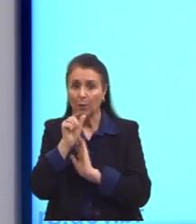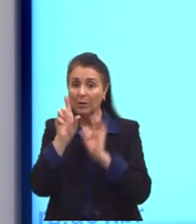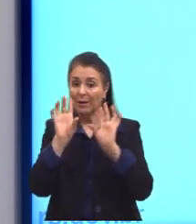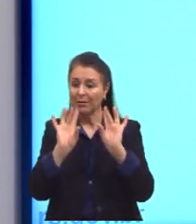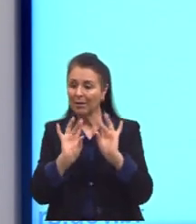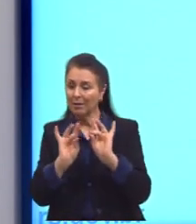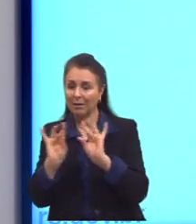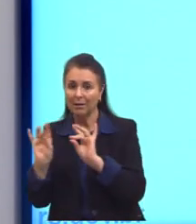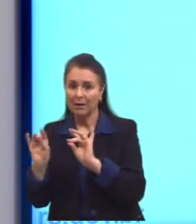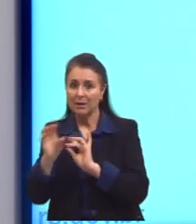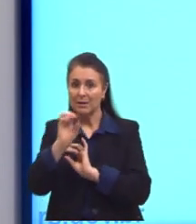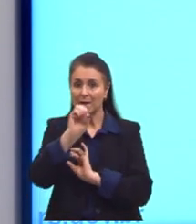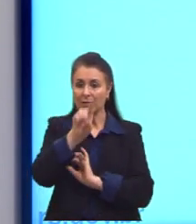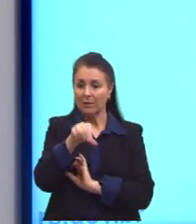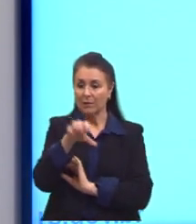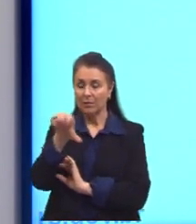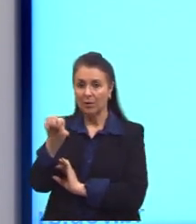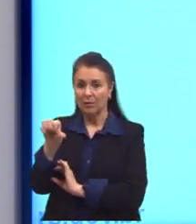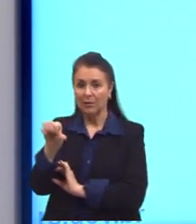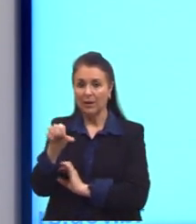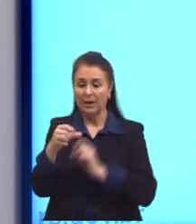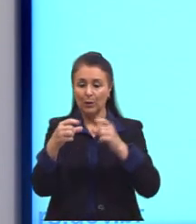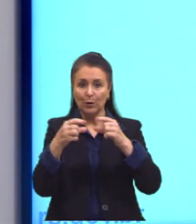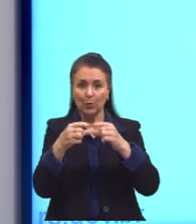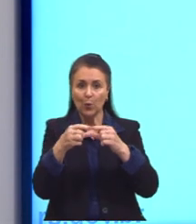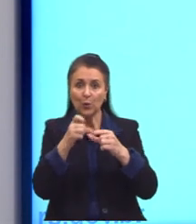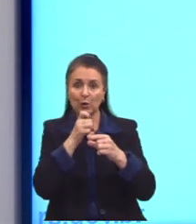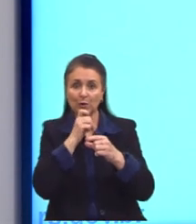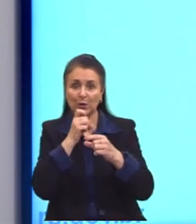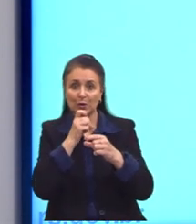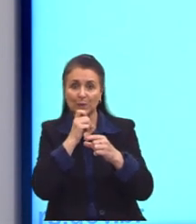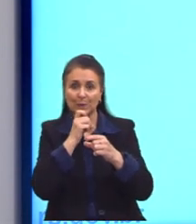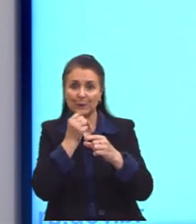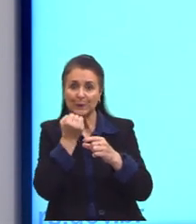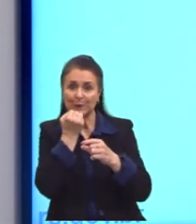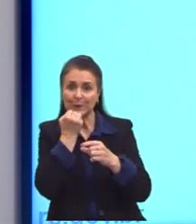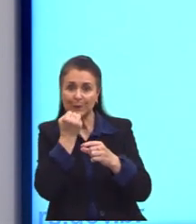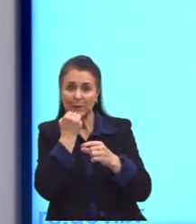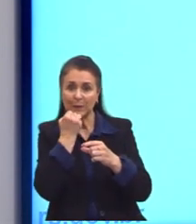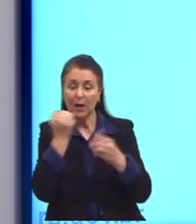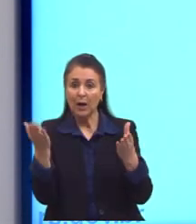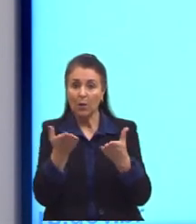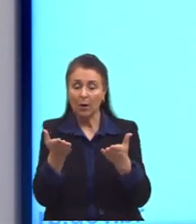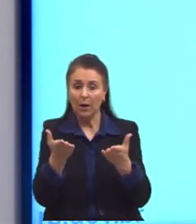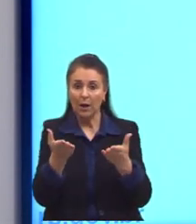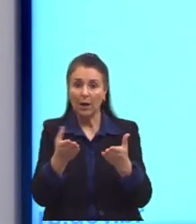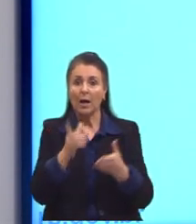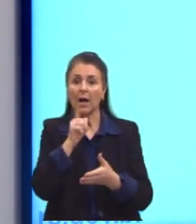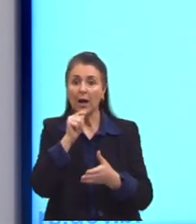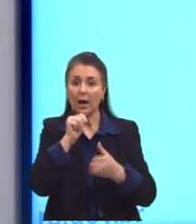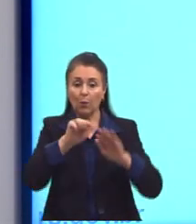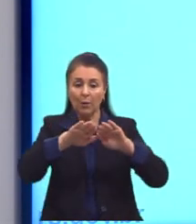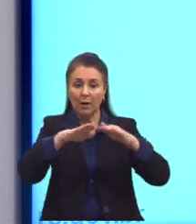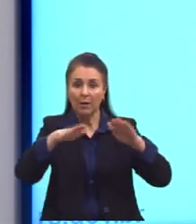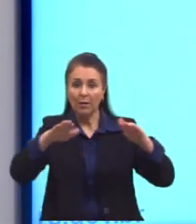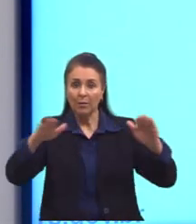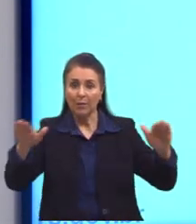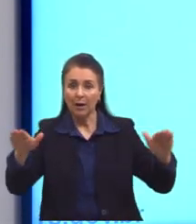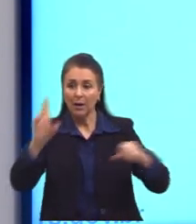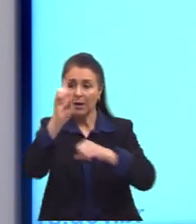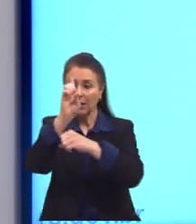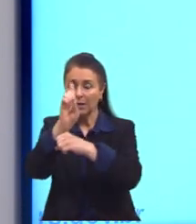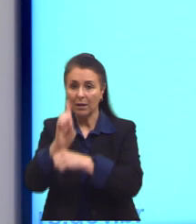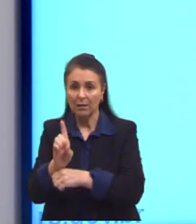,9 é a do gelo. E já quando a gente vai para a água do mar, que seria a água salgada, a gente tem aqui uma densidade maior.